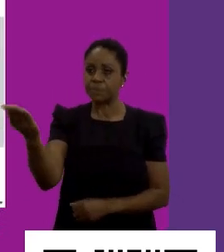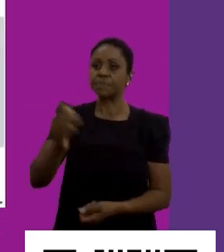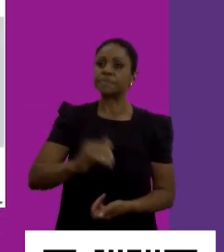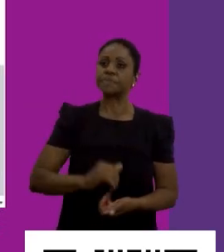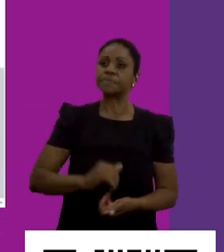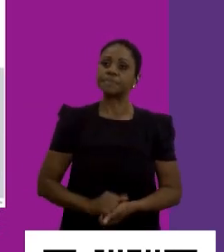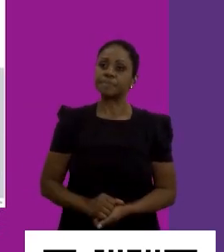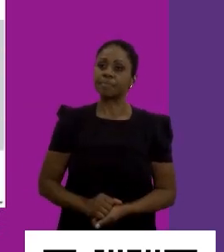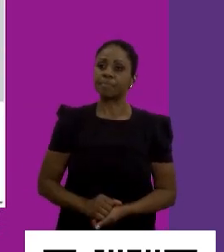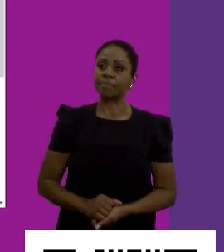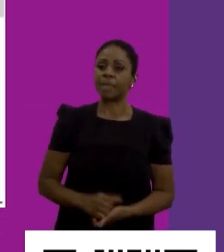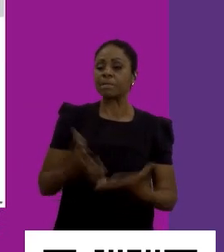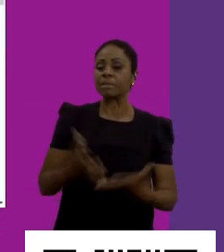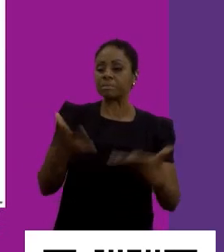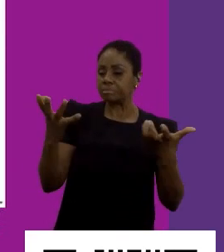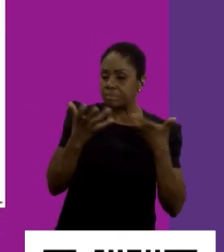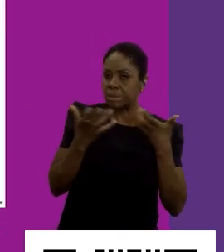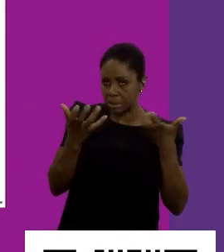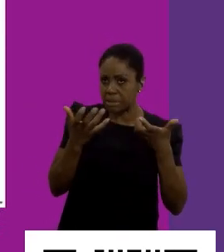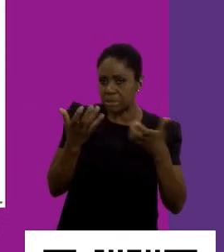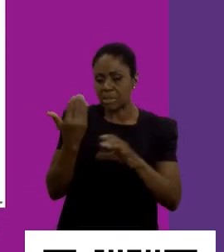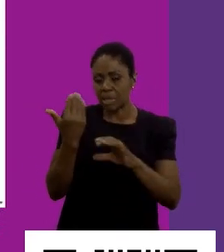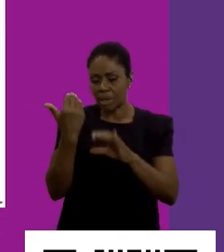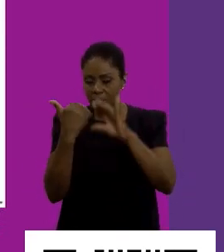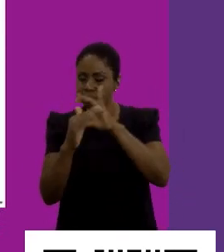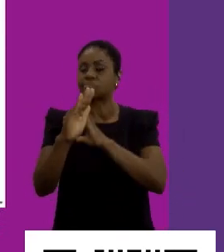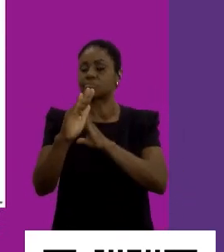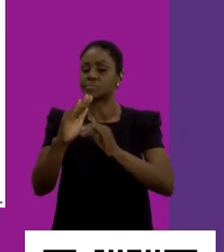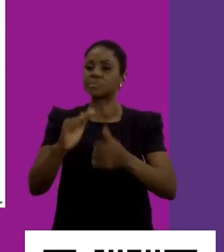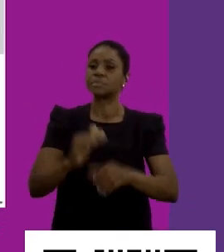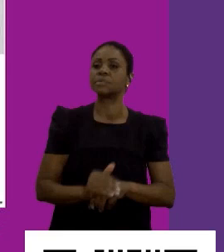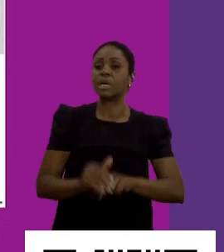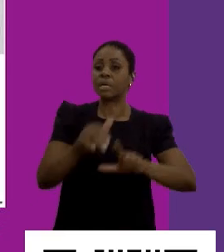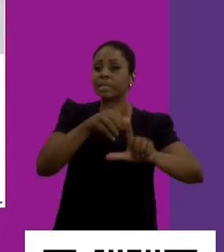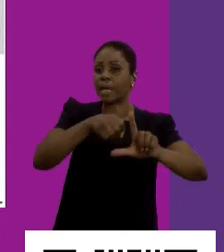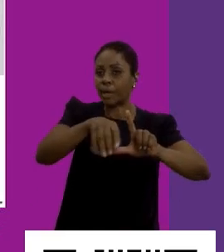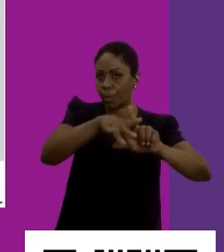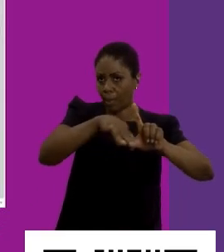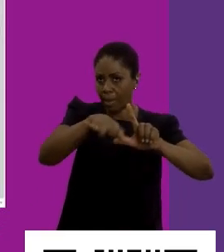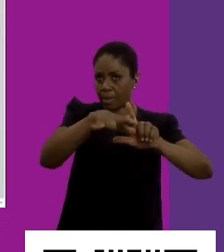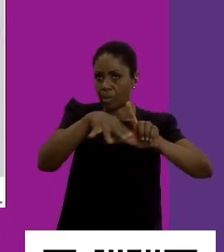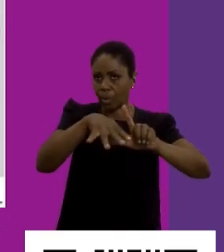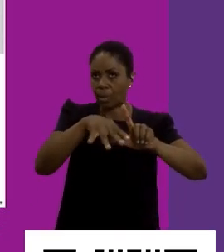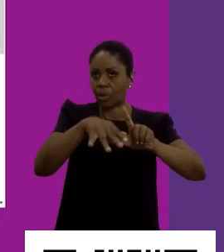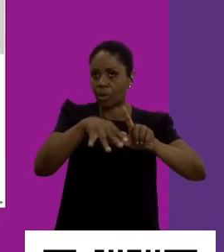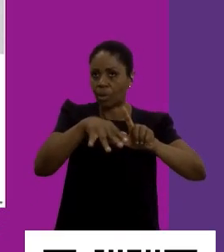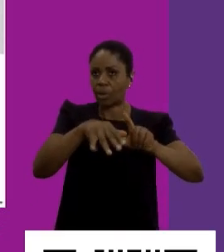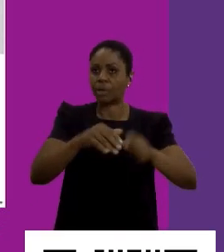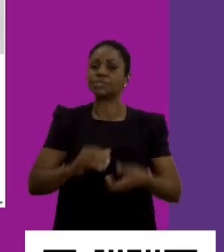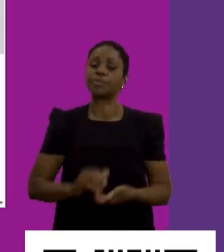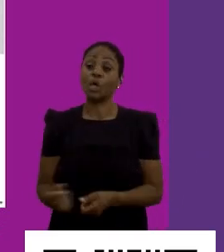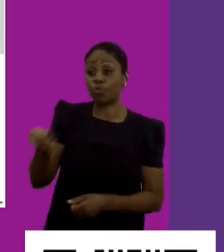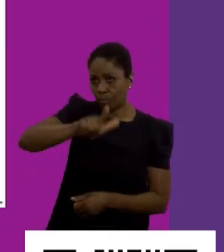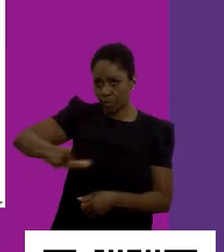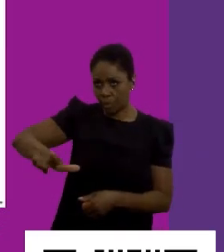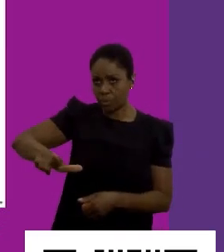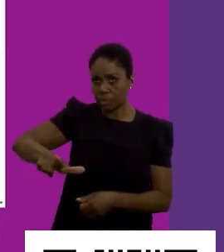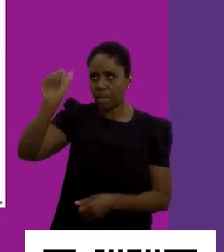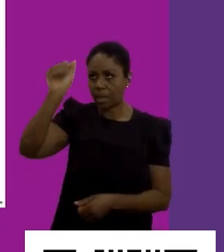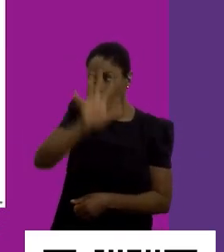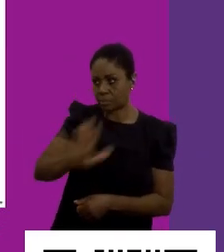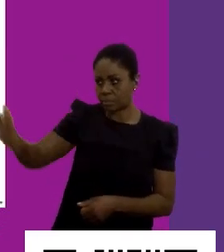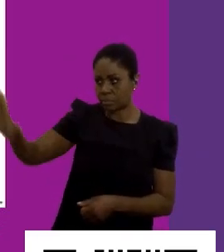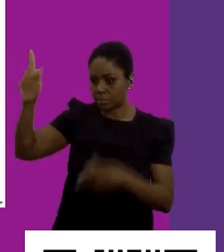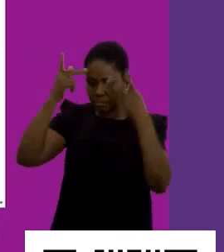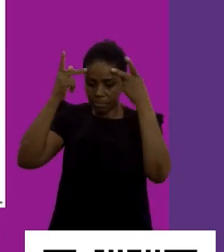Quem quiser aí tanto o QR Code. E eu vou, no último slide aqui, vou só repetir aquele do mapeamento de perfil